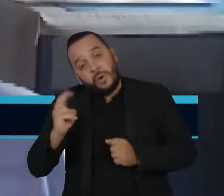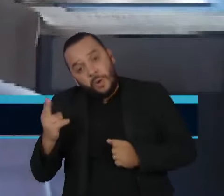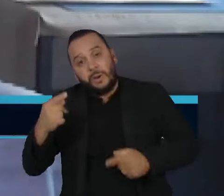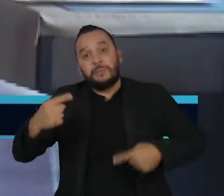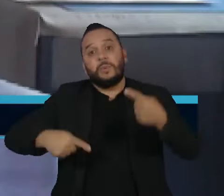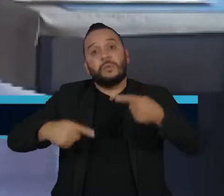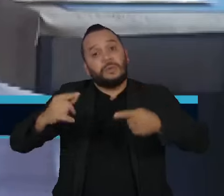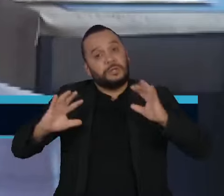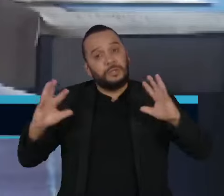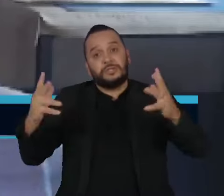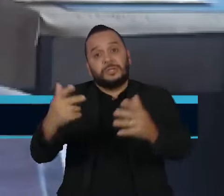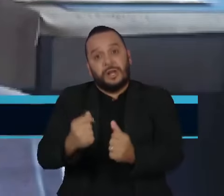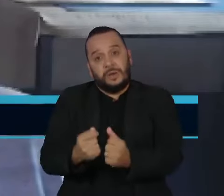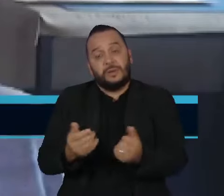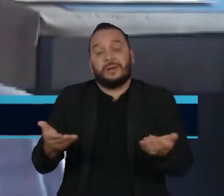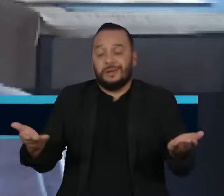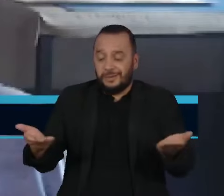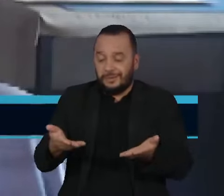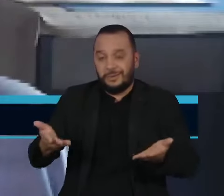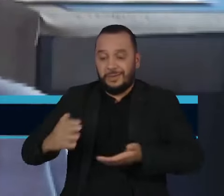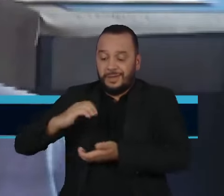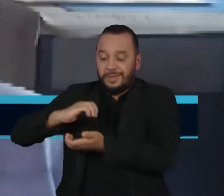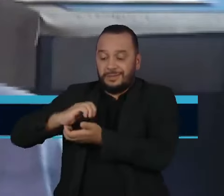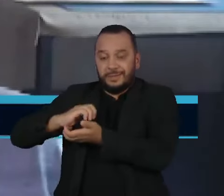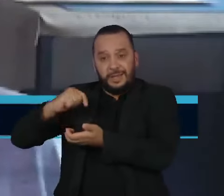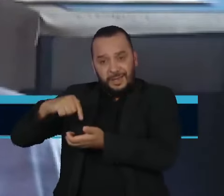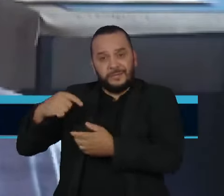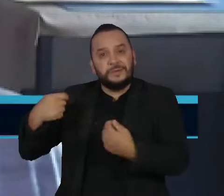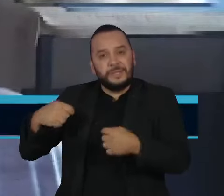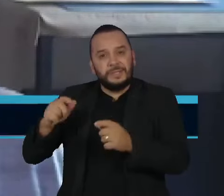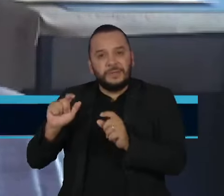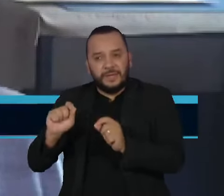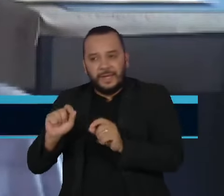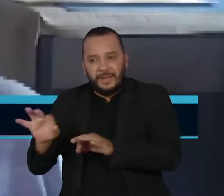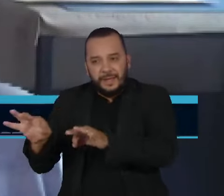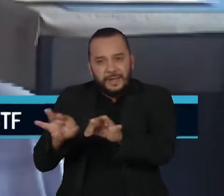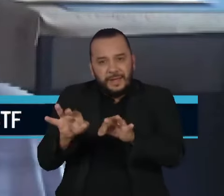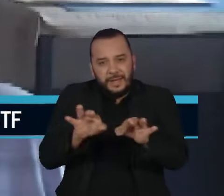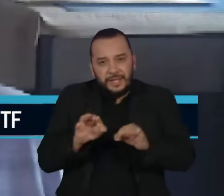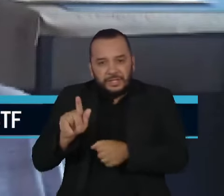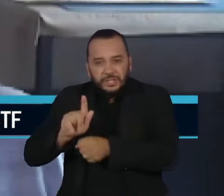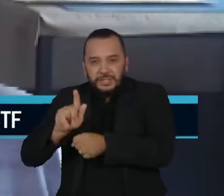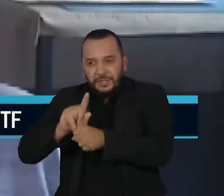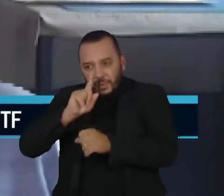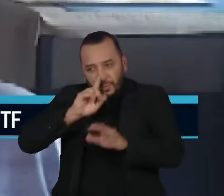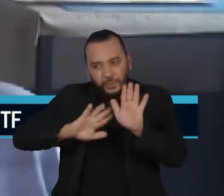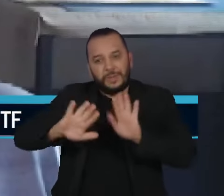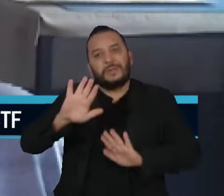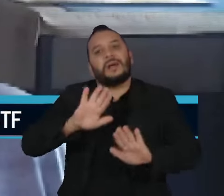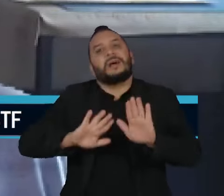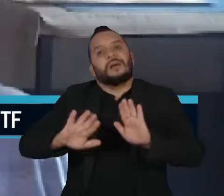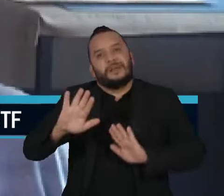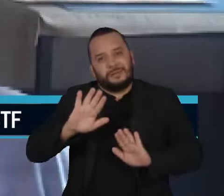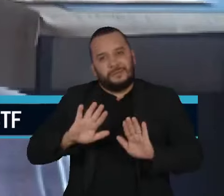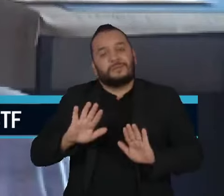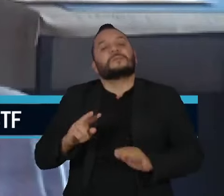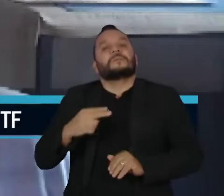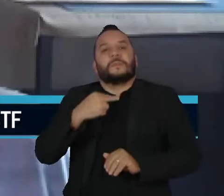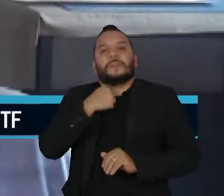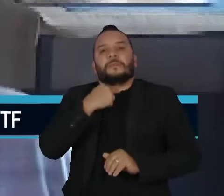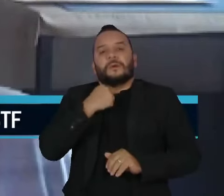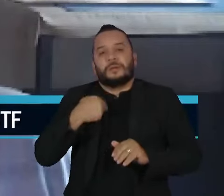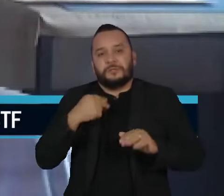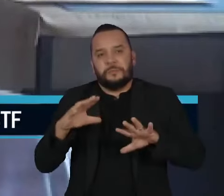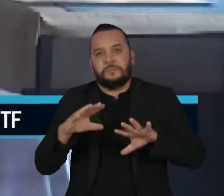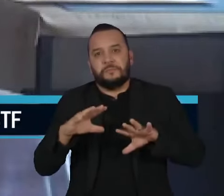exigir da parte do STF uma gestão, vamos dizer assim, cautelosa para não exorbitar no